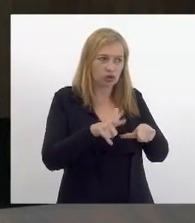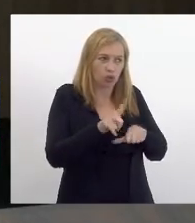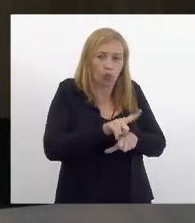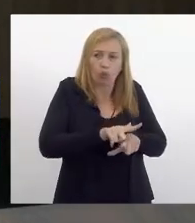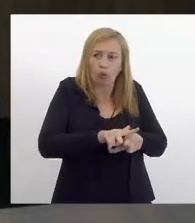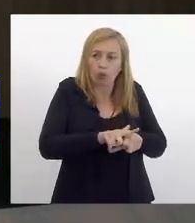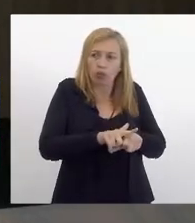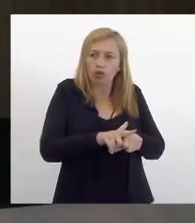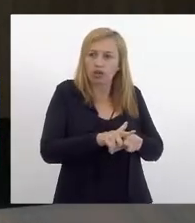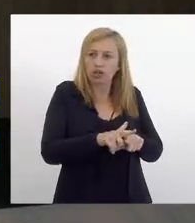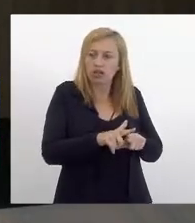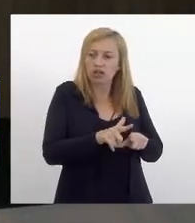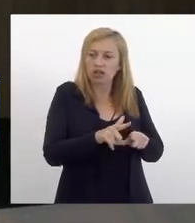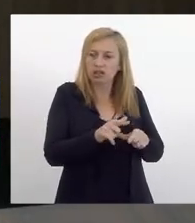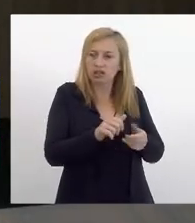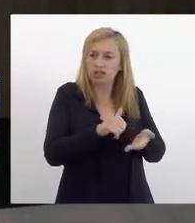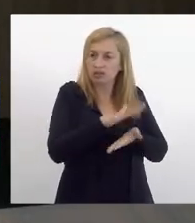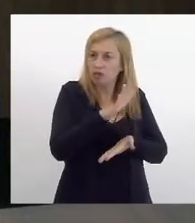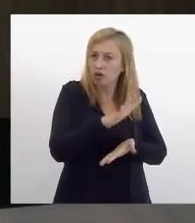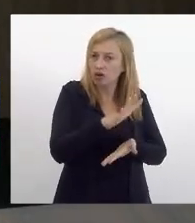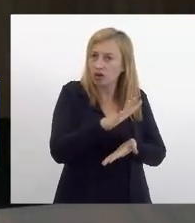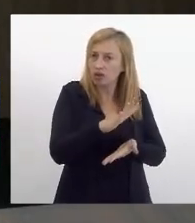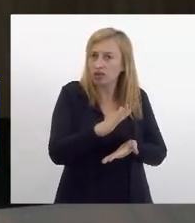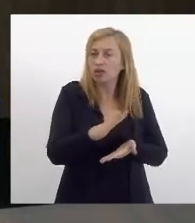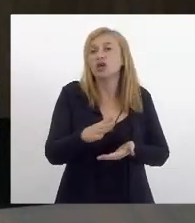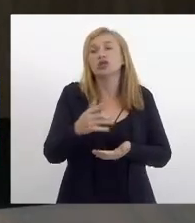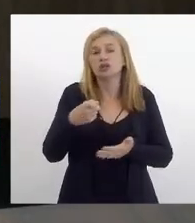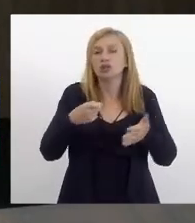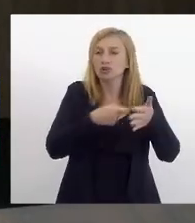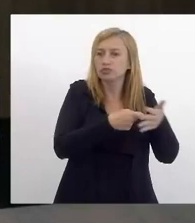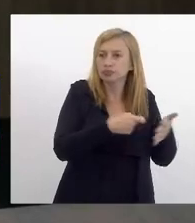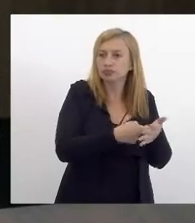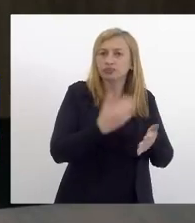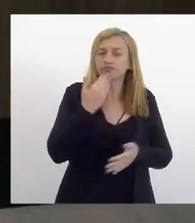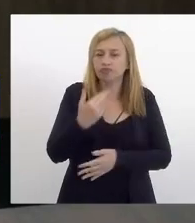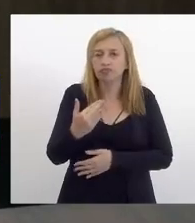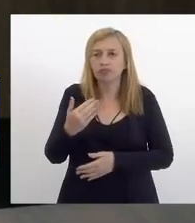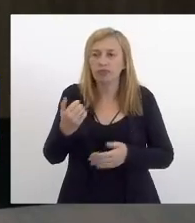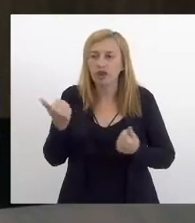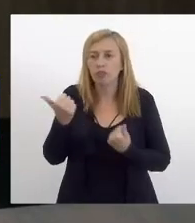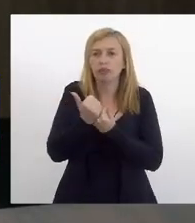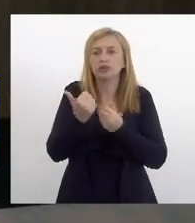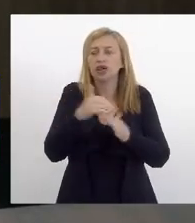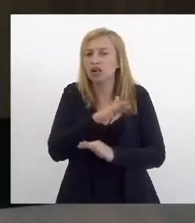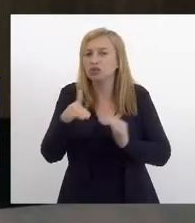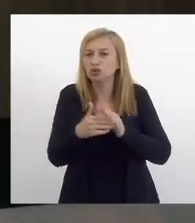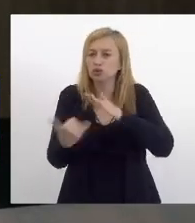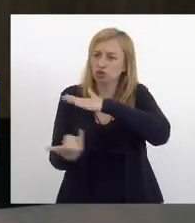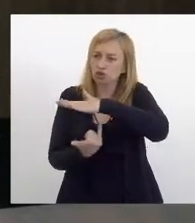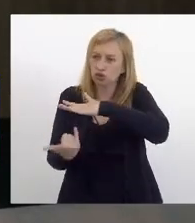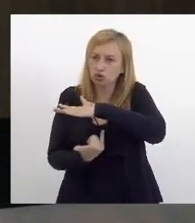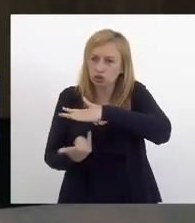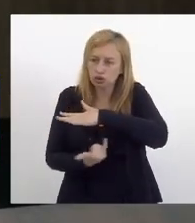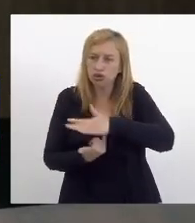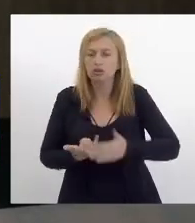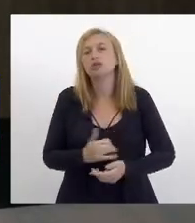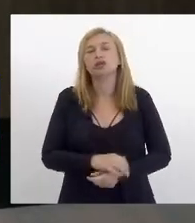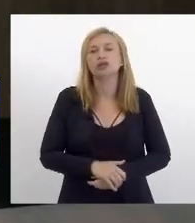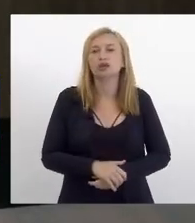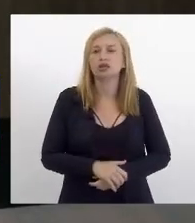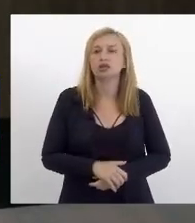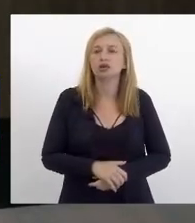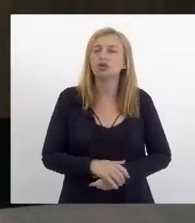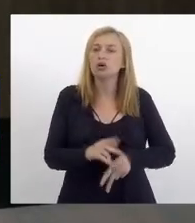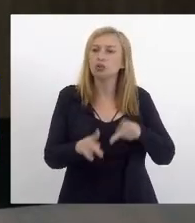nós o ano passado denunciamos e pedimos apoio a todas as instituições que era